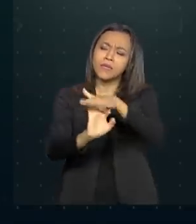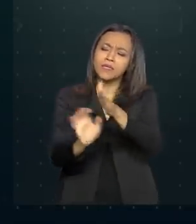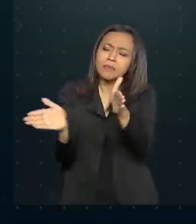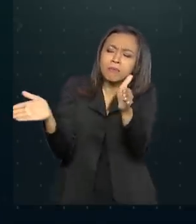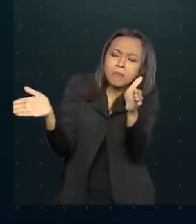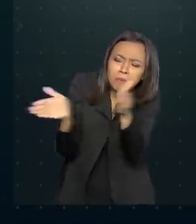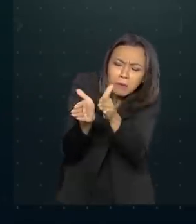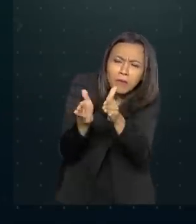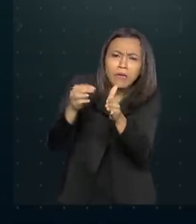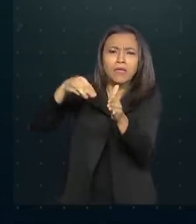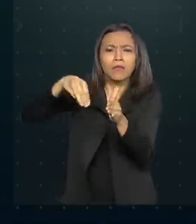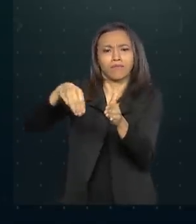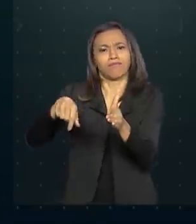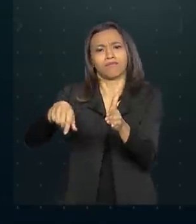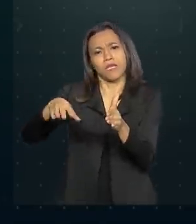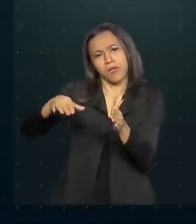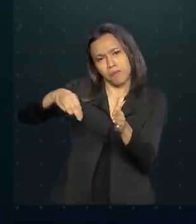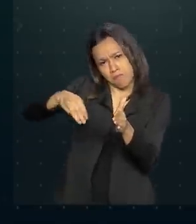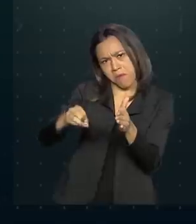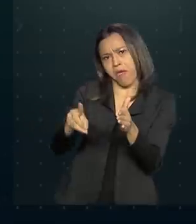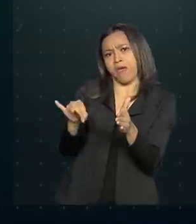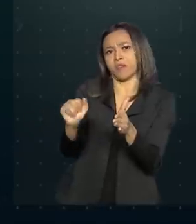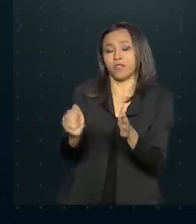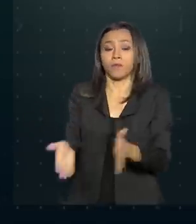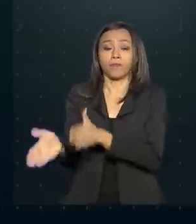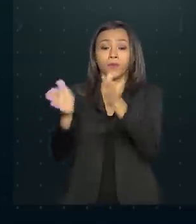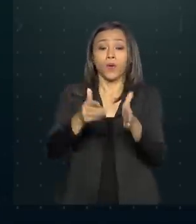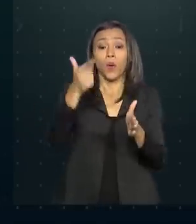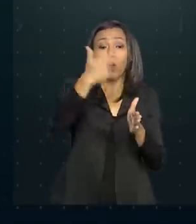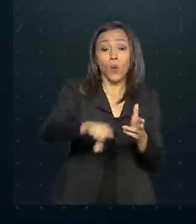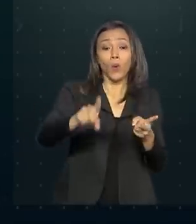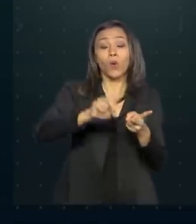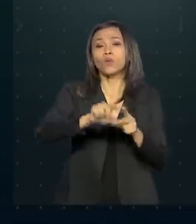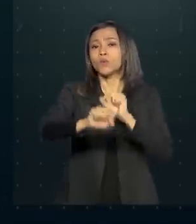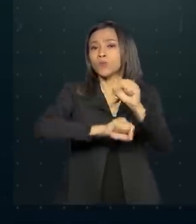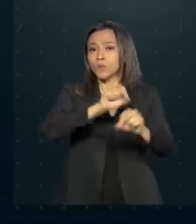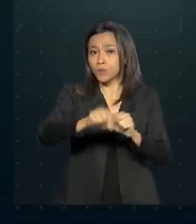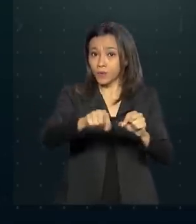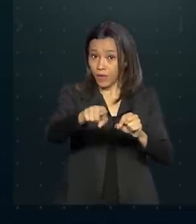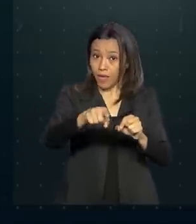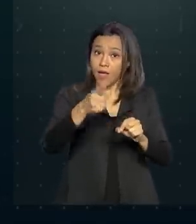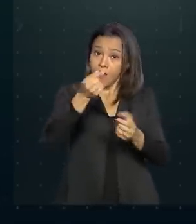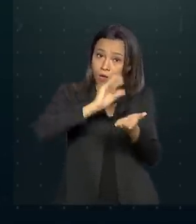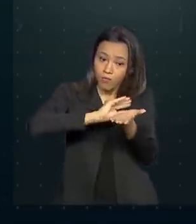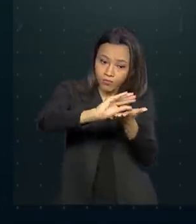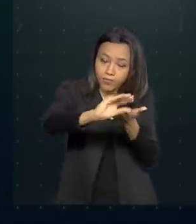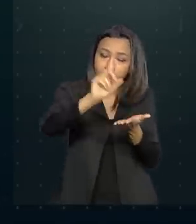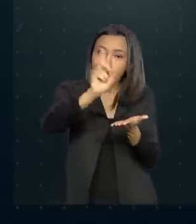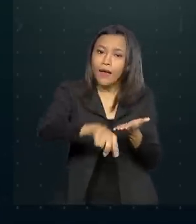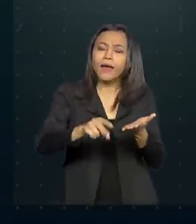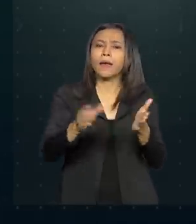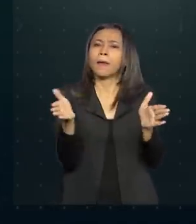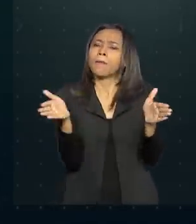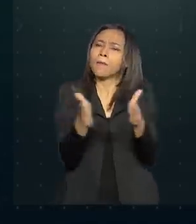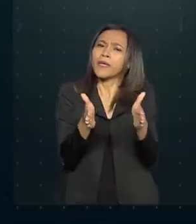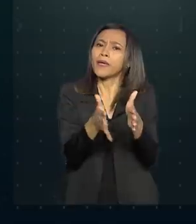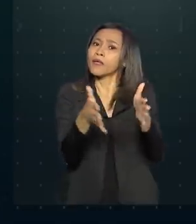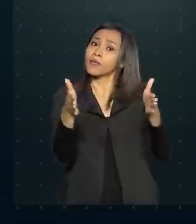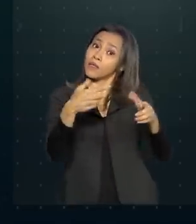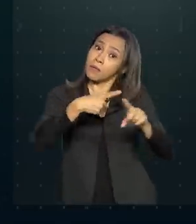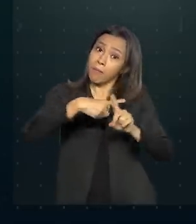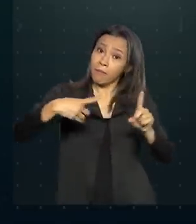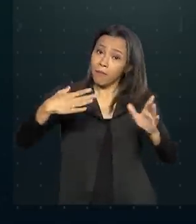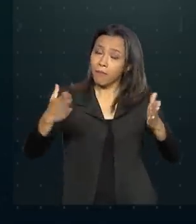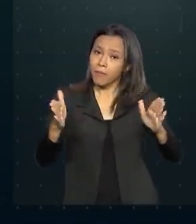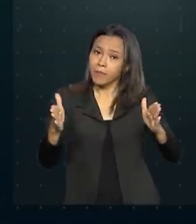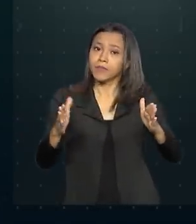empresas. Crédito Cadeias Produtivas, destinado às pequenas e médias empresas. Crédito